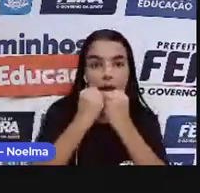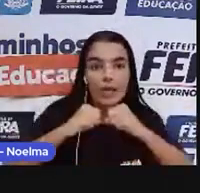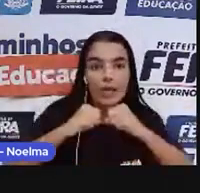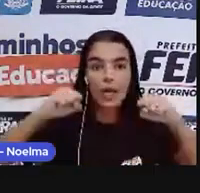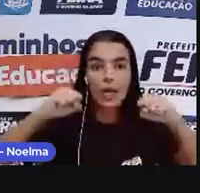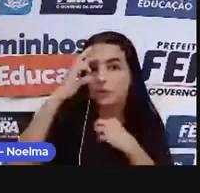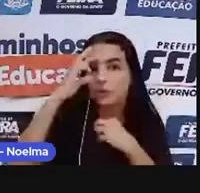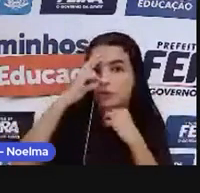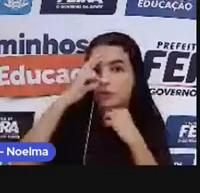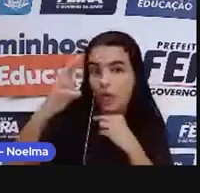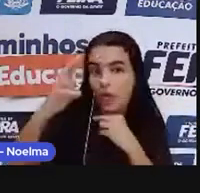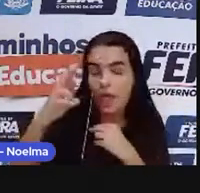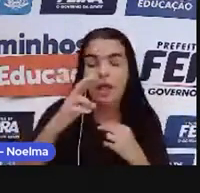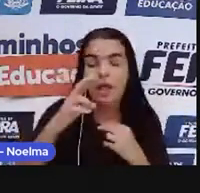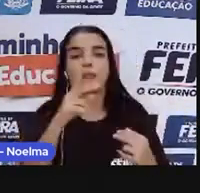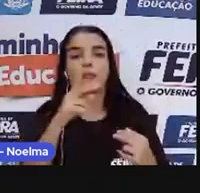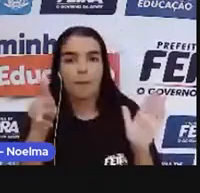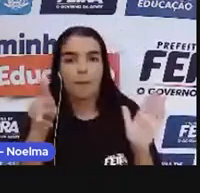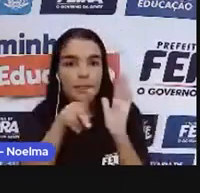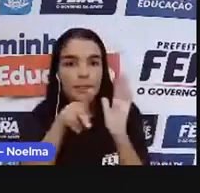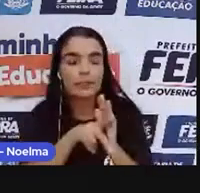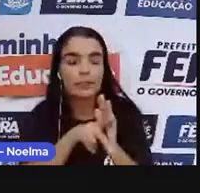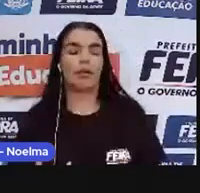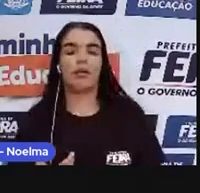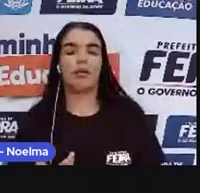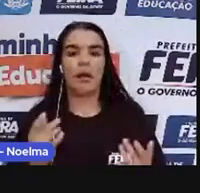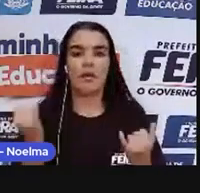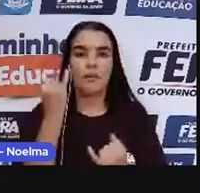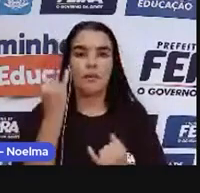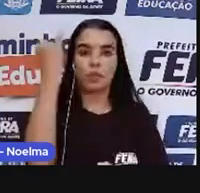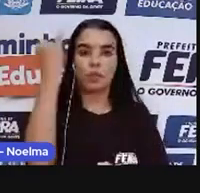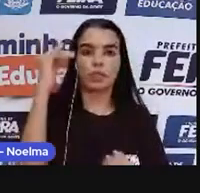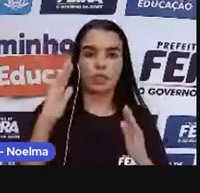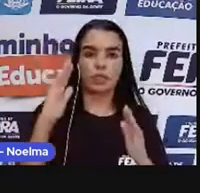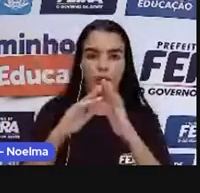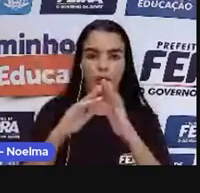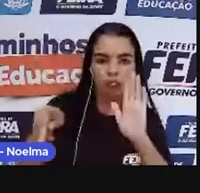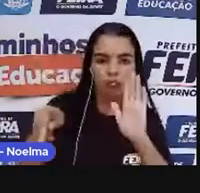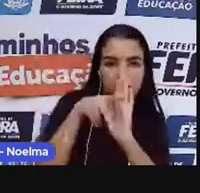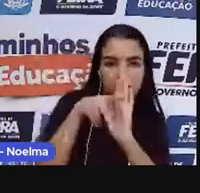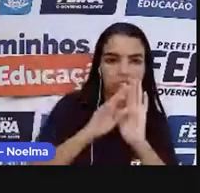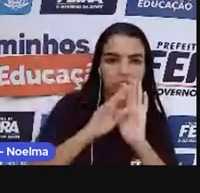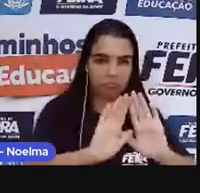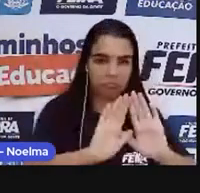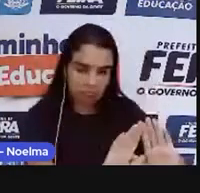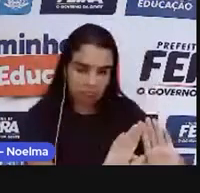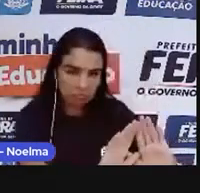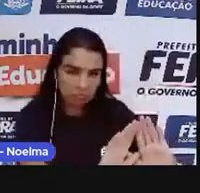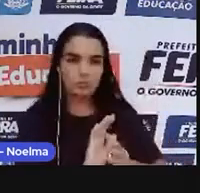ficavam os senhores feudais, né? Os senhores de engenhos, né?